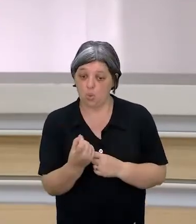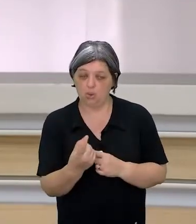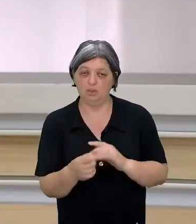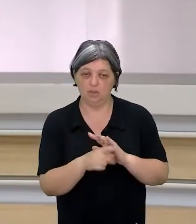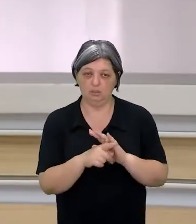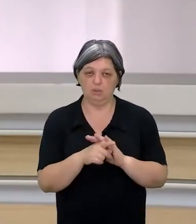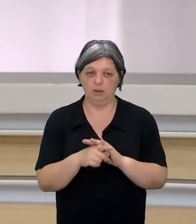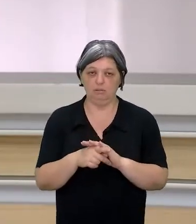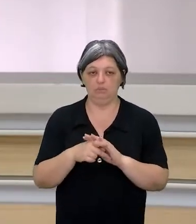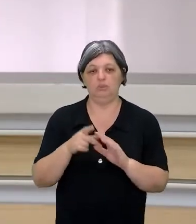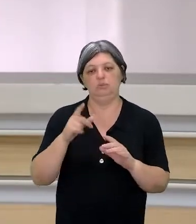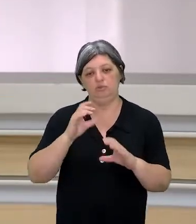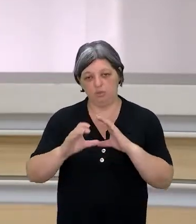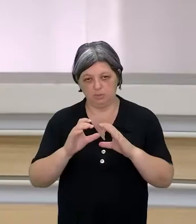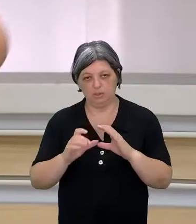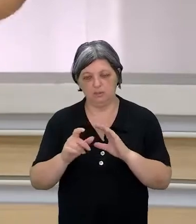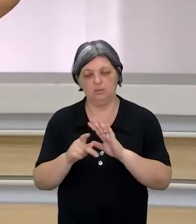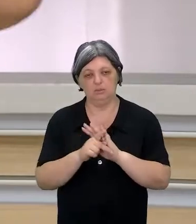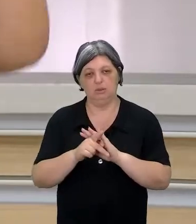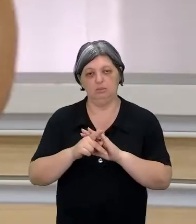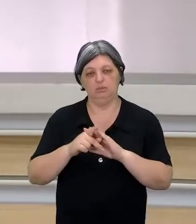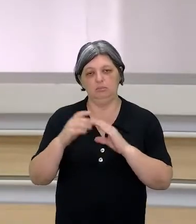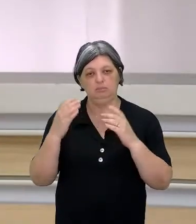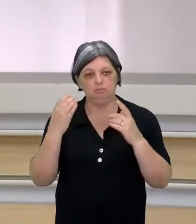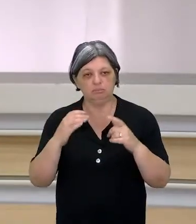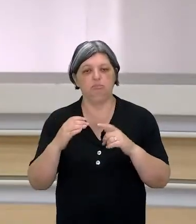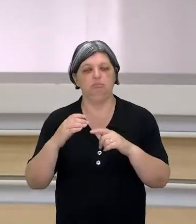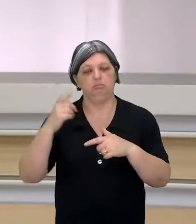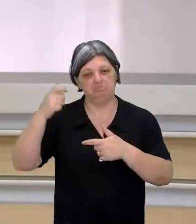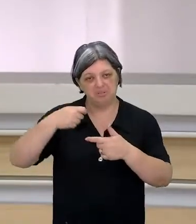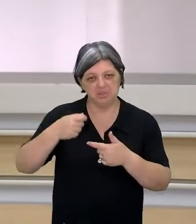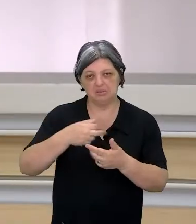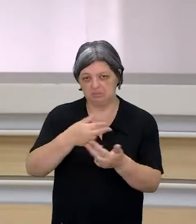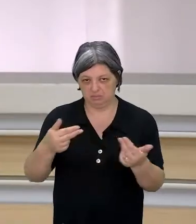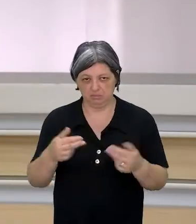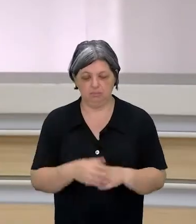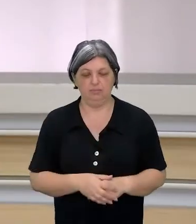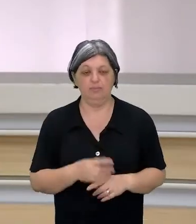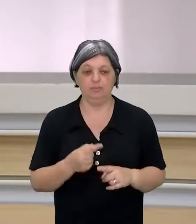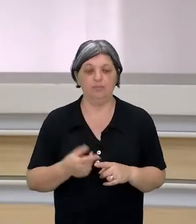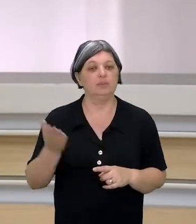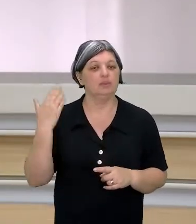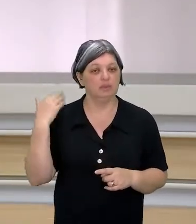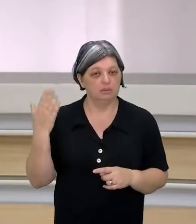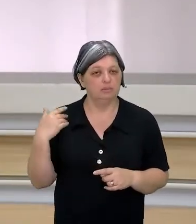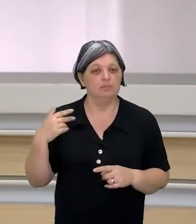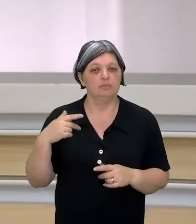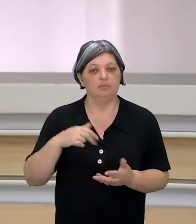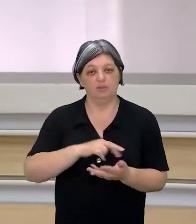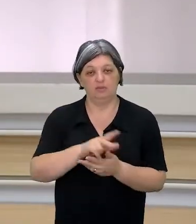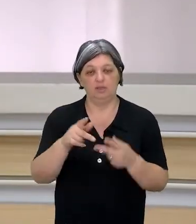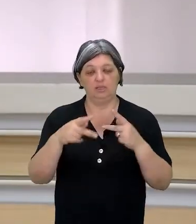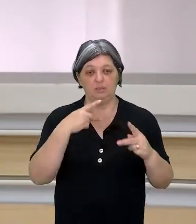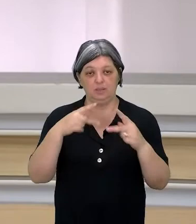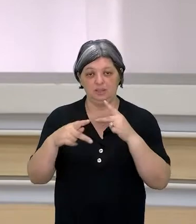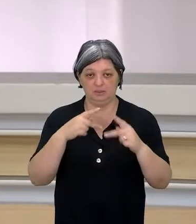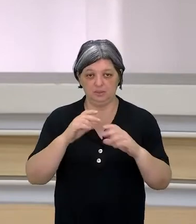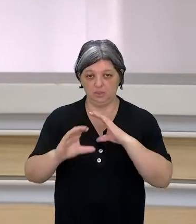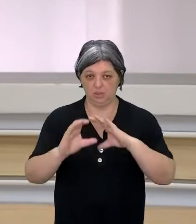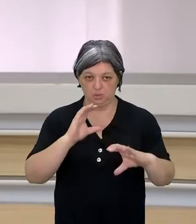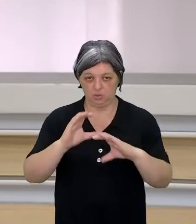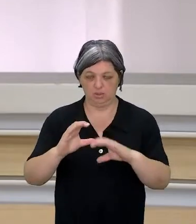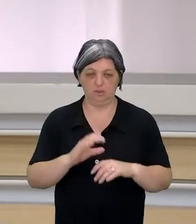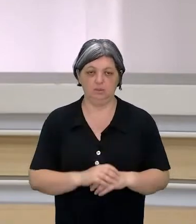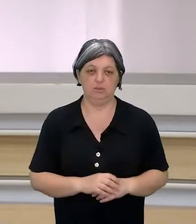Ainda que é bom fazer esse adendo, durante muito tempo, várias plataformas de comunicação em massa,